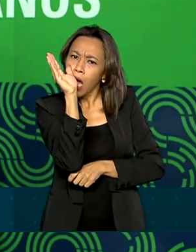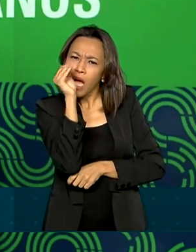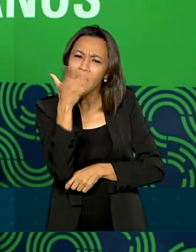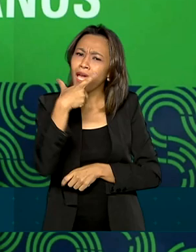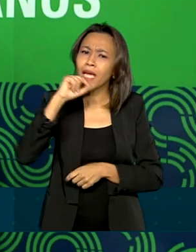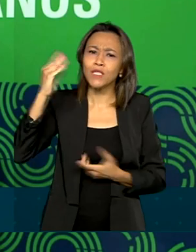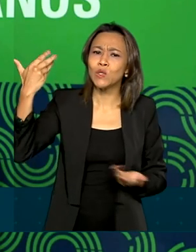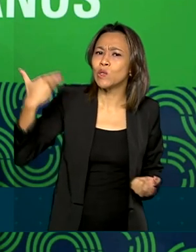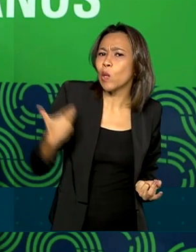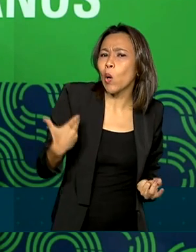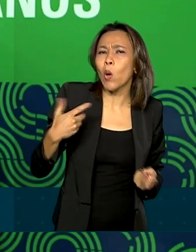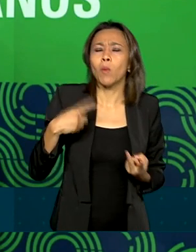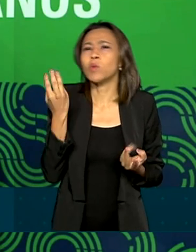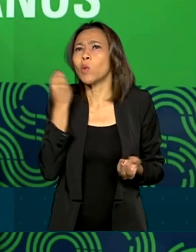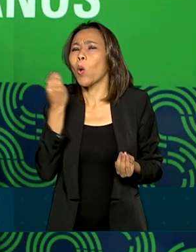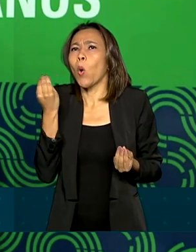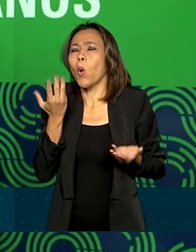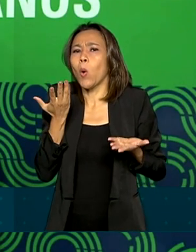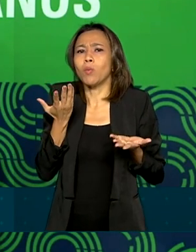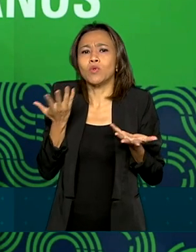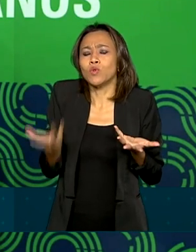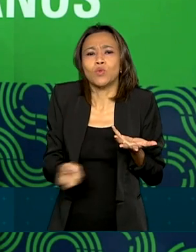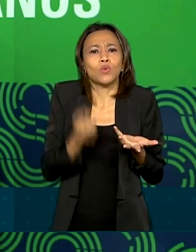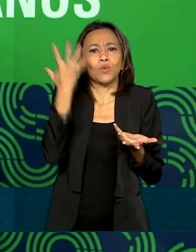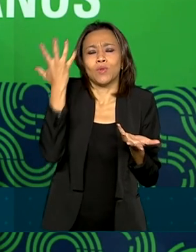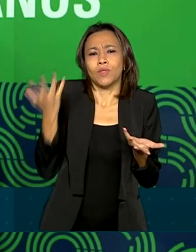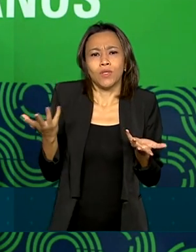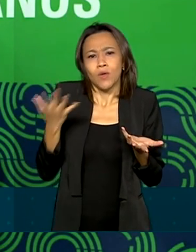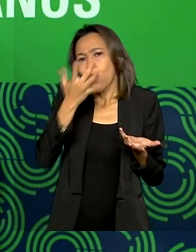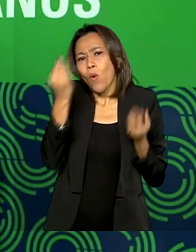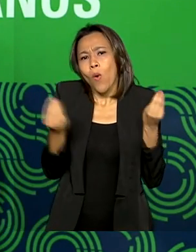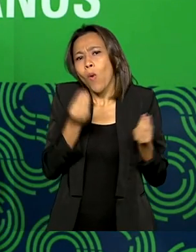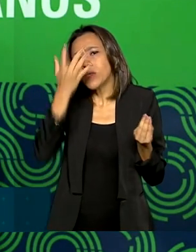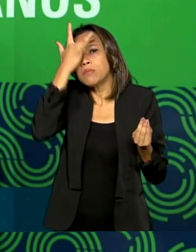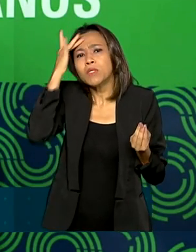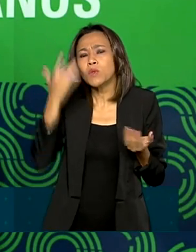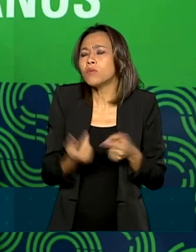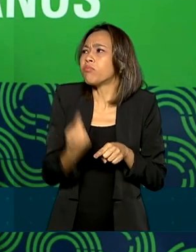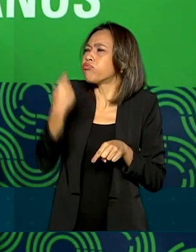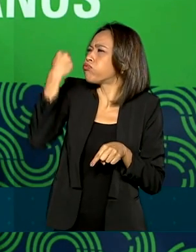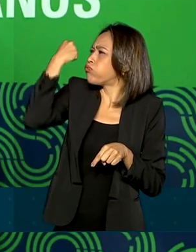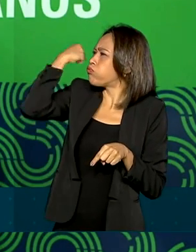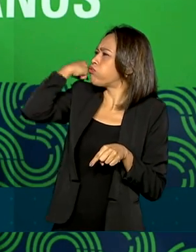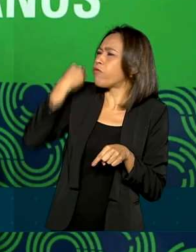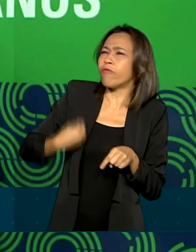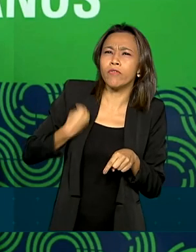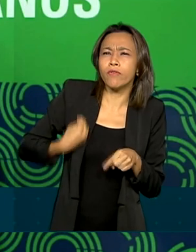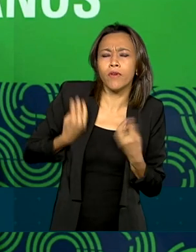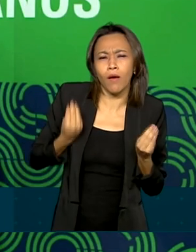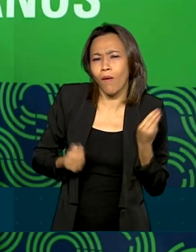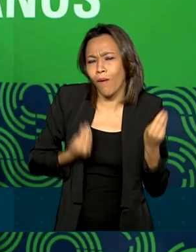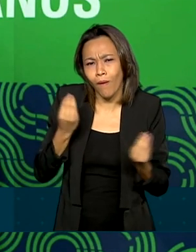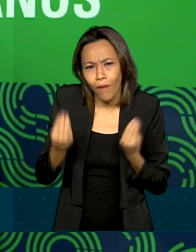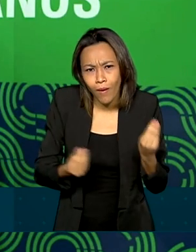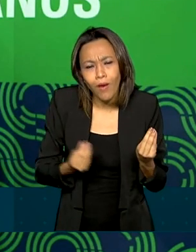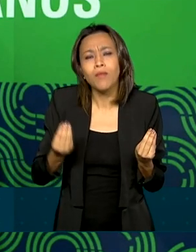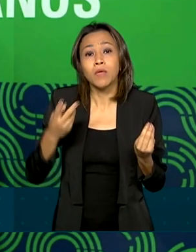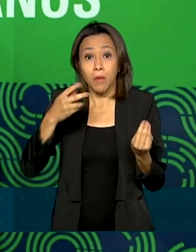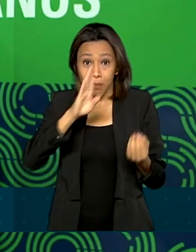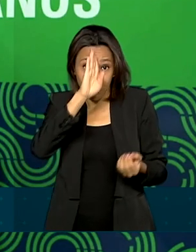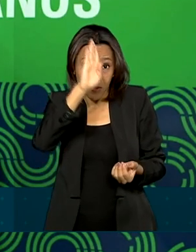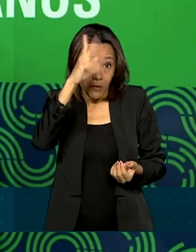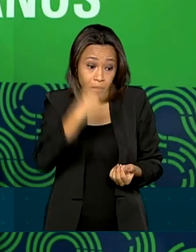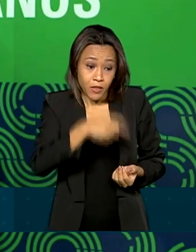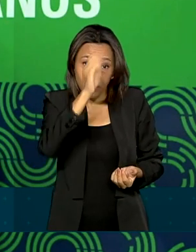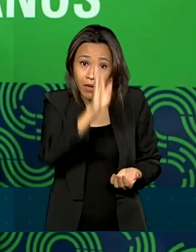quem somos, de onde viemos, quem deu origem a nós, como as pessoas viviam antes de nós, porque principalmente no Brasil,